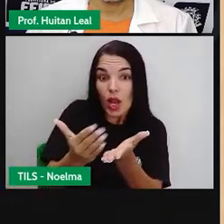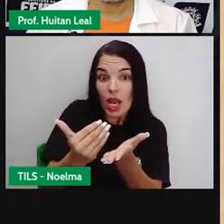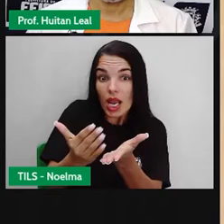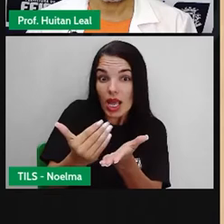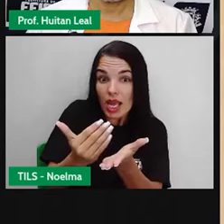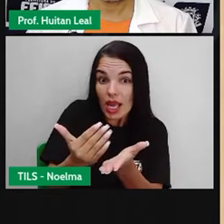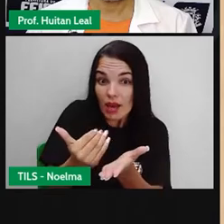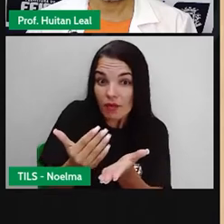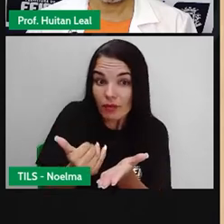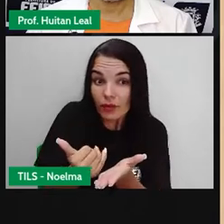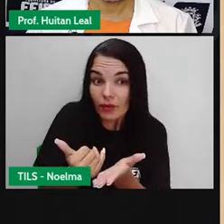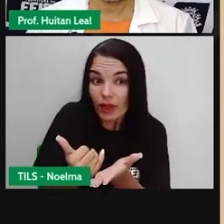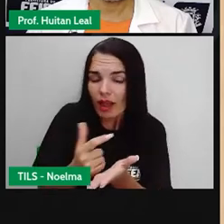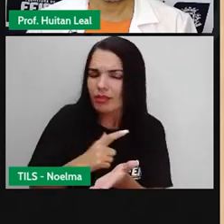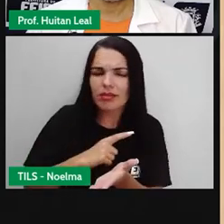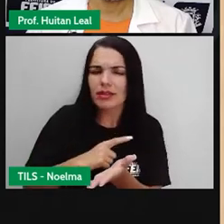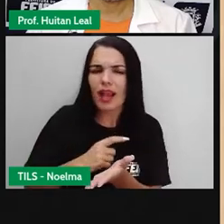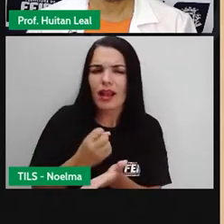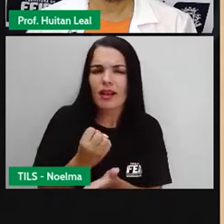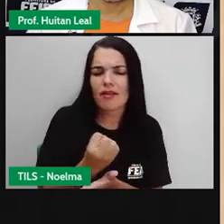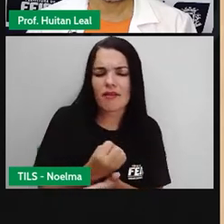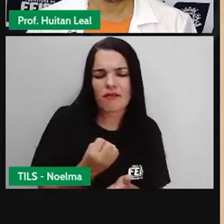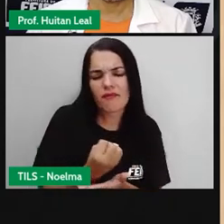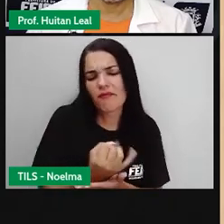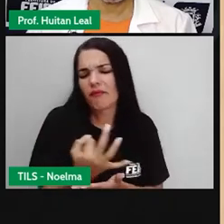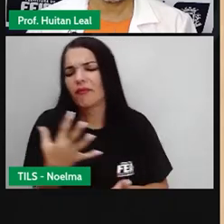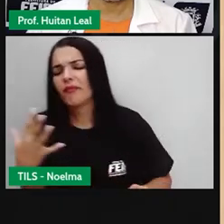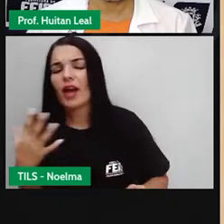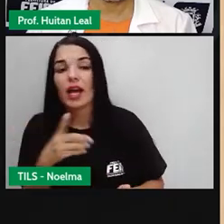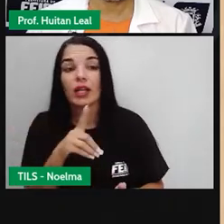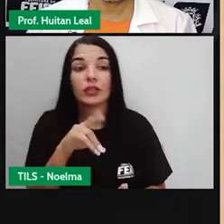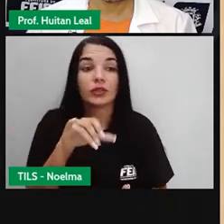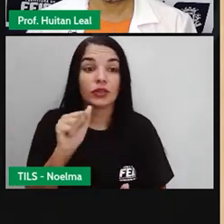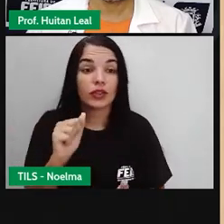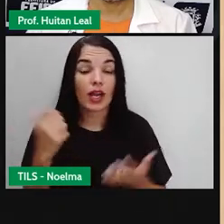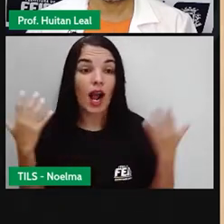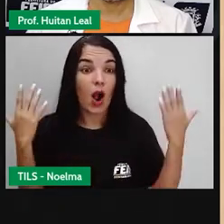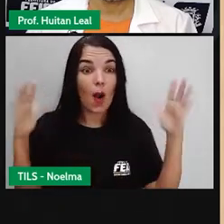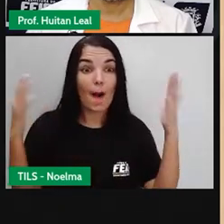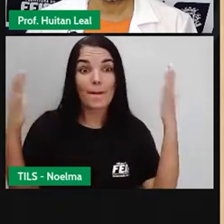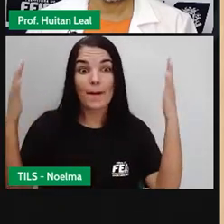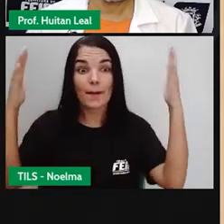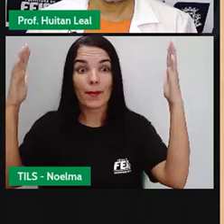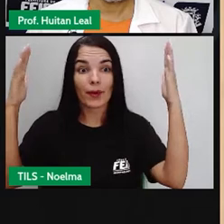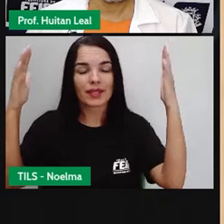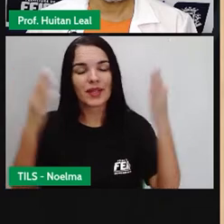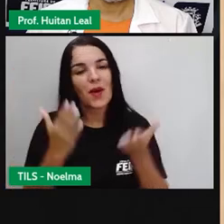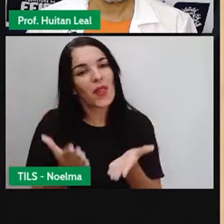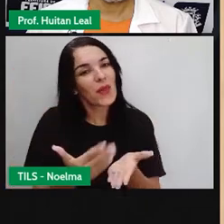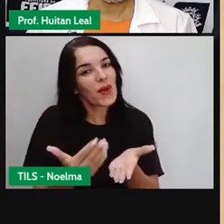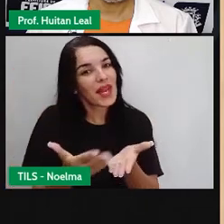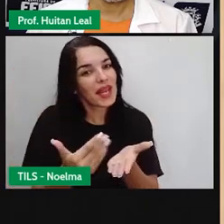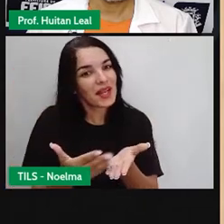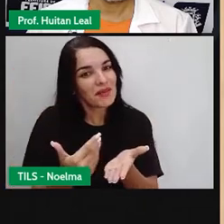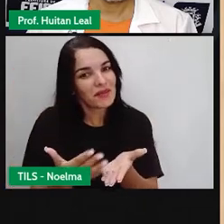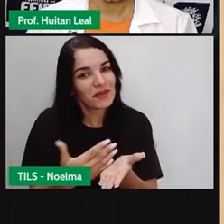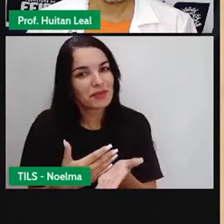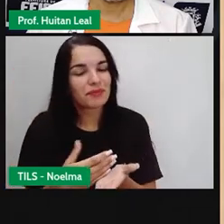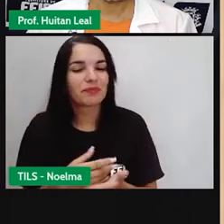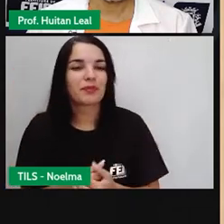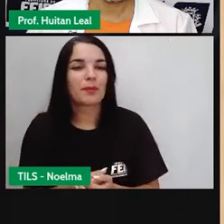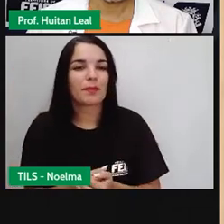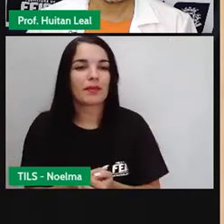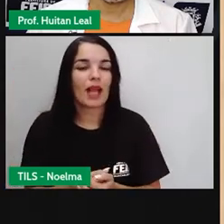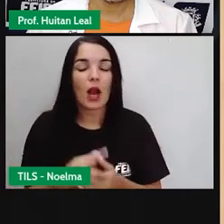livro, porque são vários dias direcionados à comemoração do livro, né? Esse